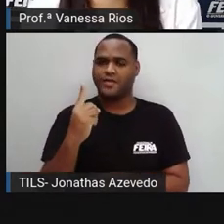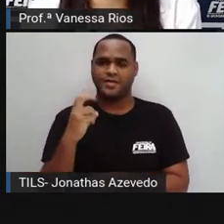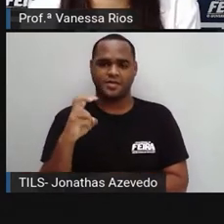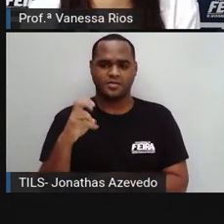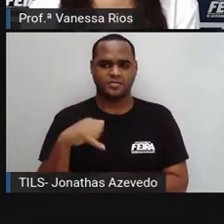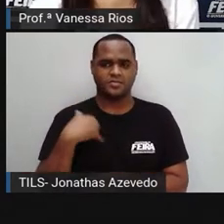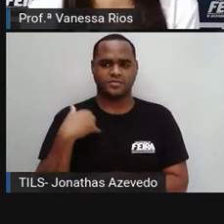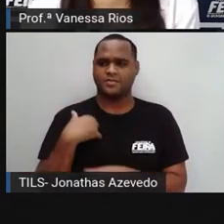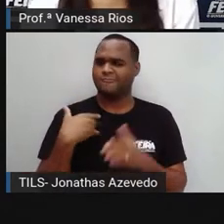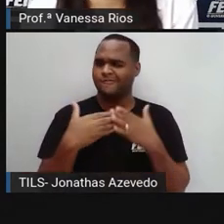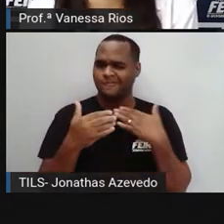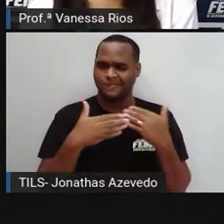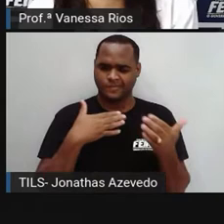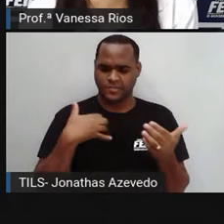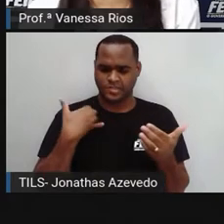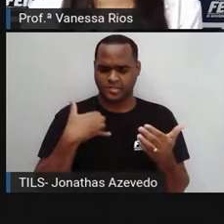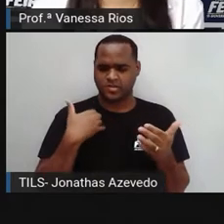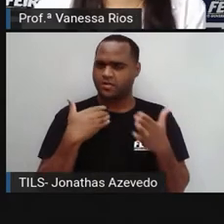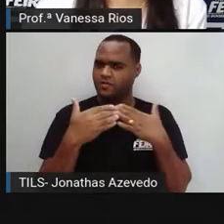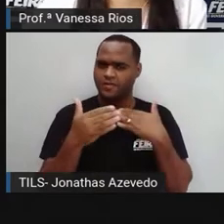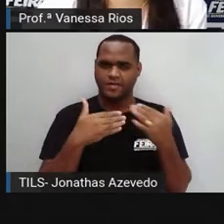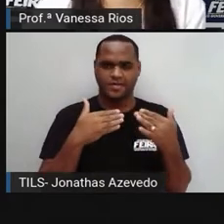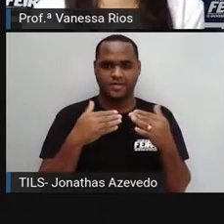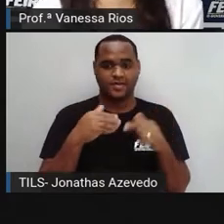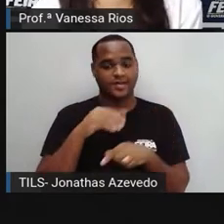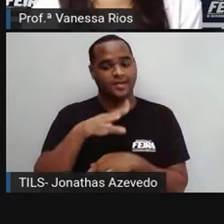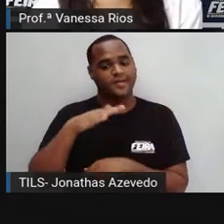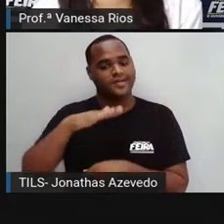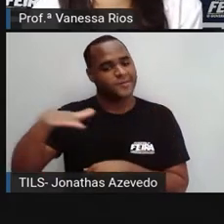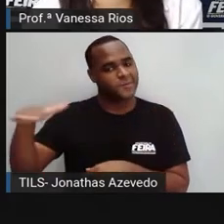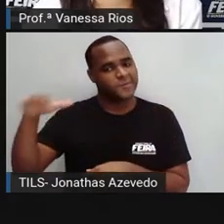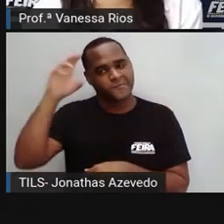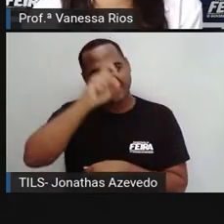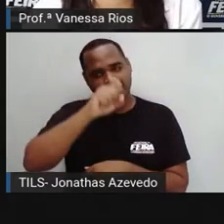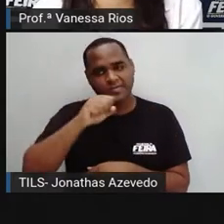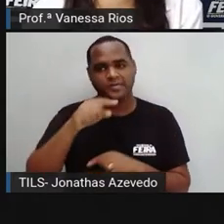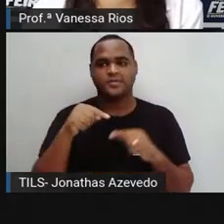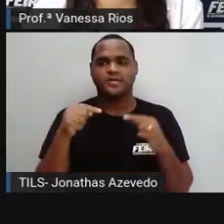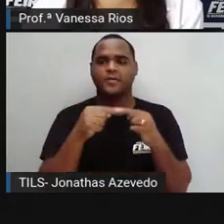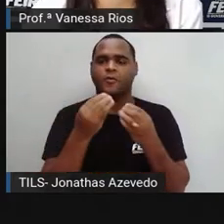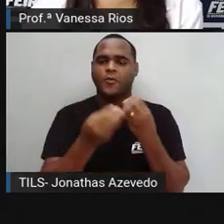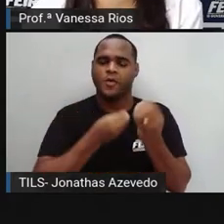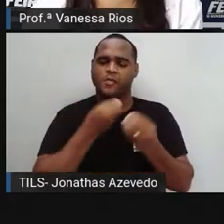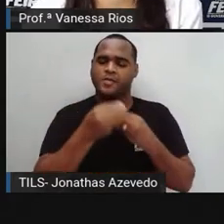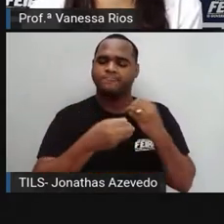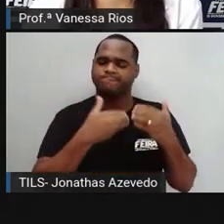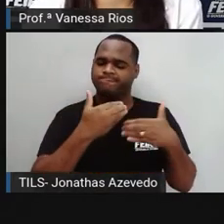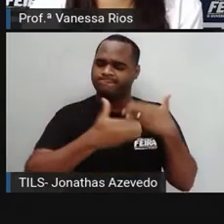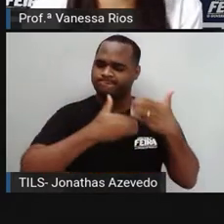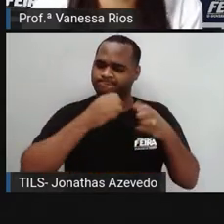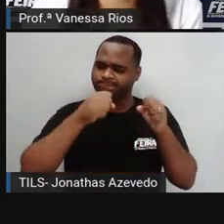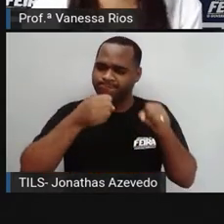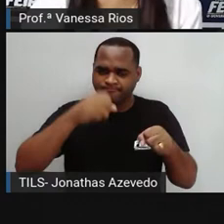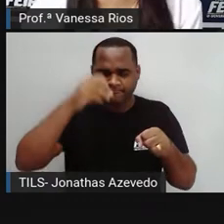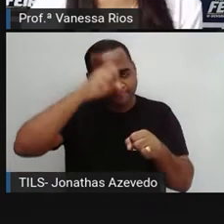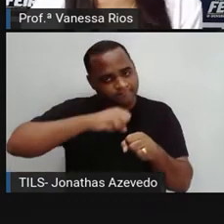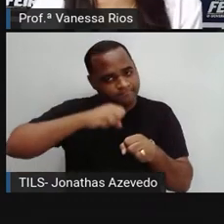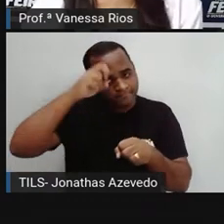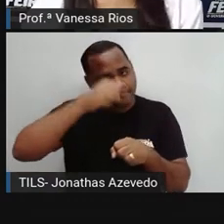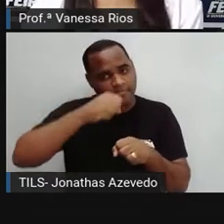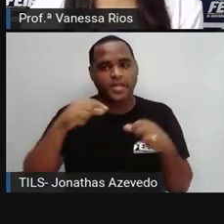anos, não importa a idade, os pequenos empreendedores estão ficando cada vez mais comuns,